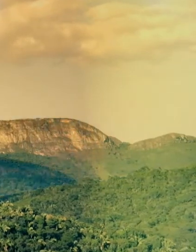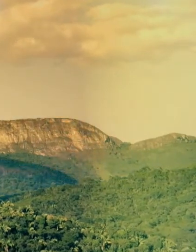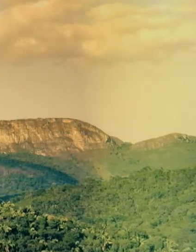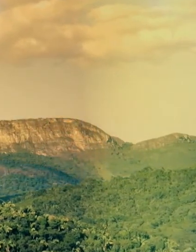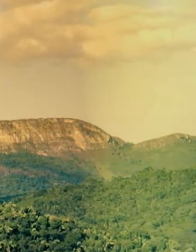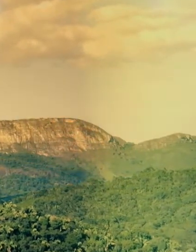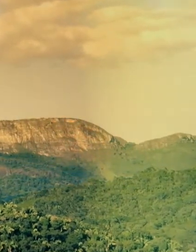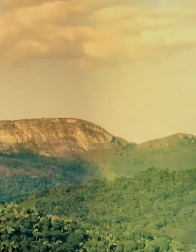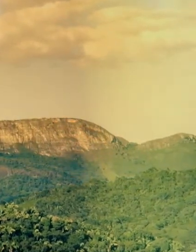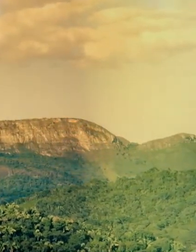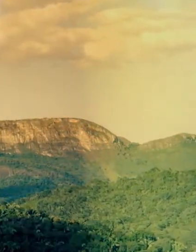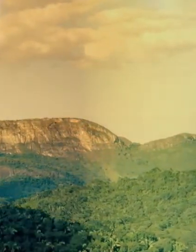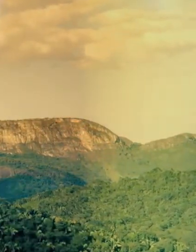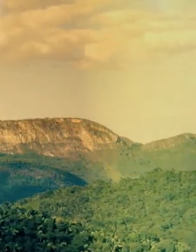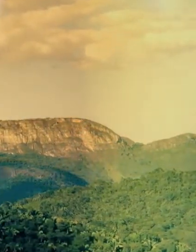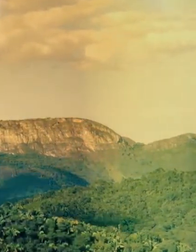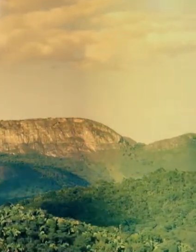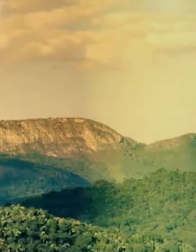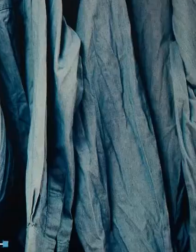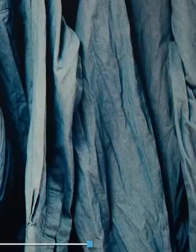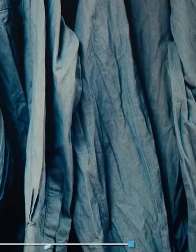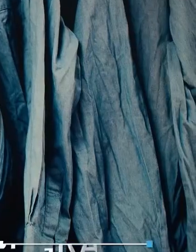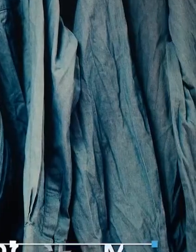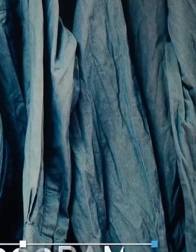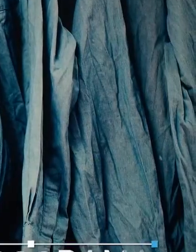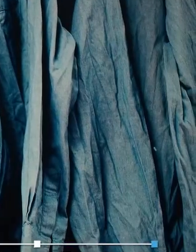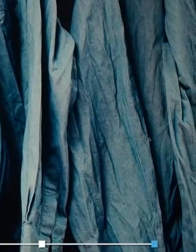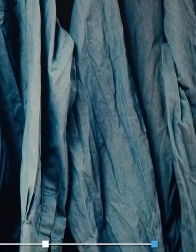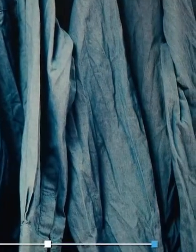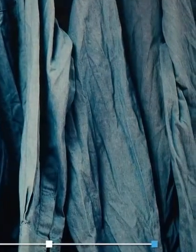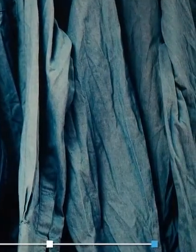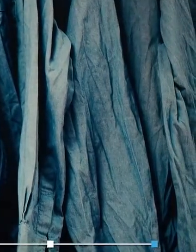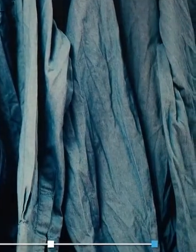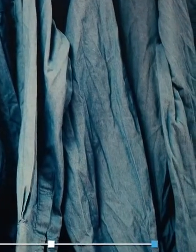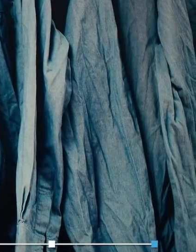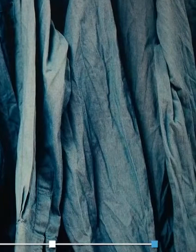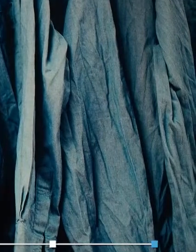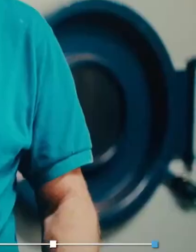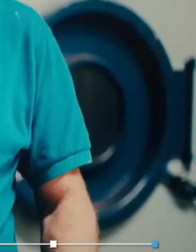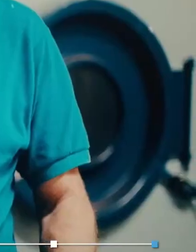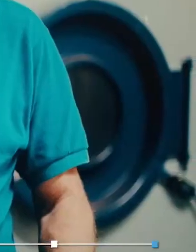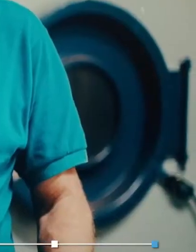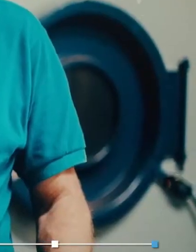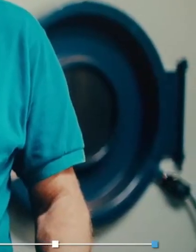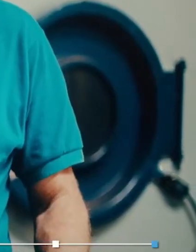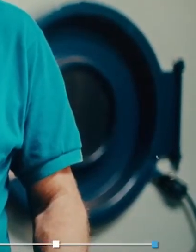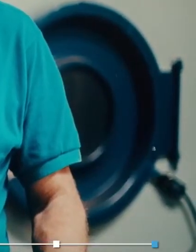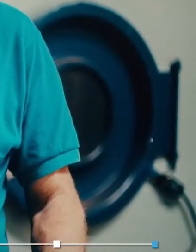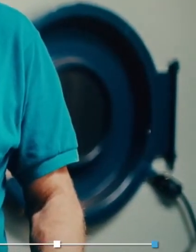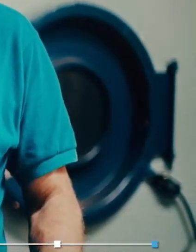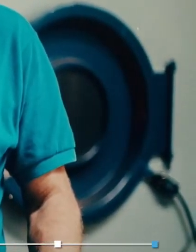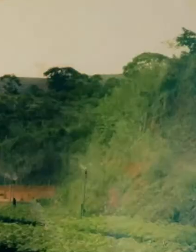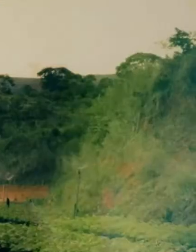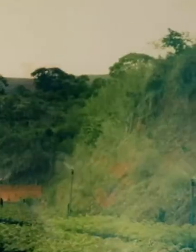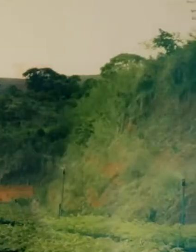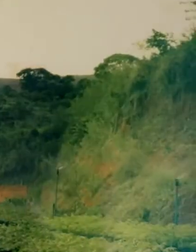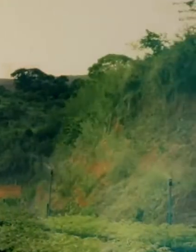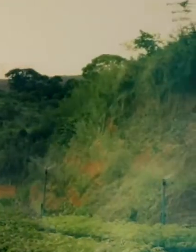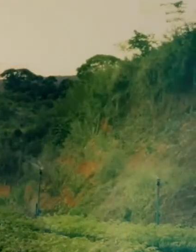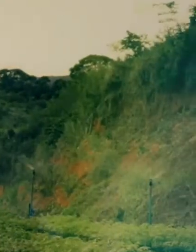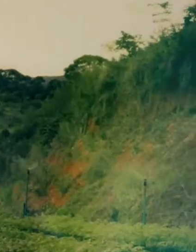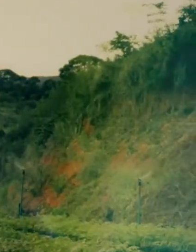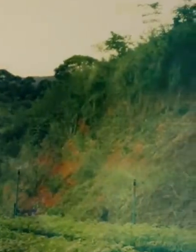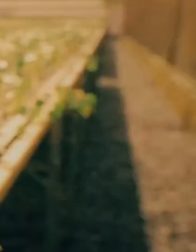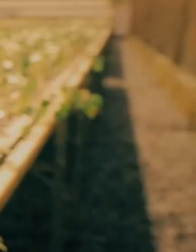uma empresa que colabora com a construção de comunidades prósperas, com foco em educação e saúde e com um meio